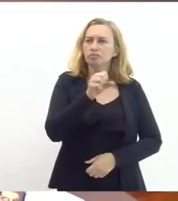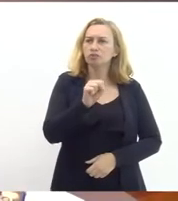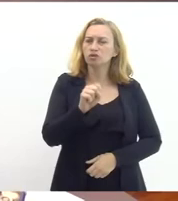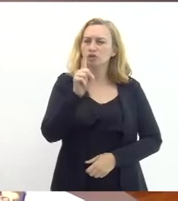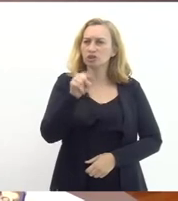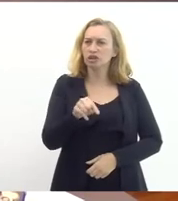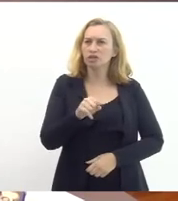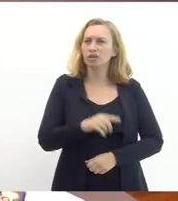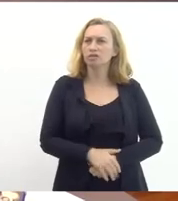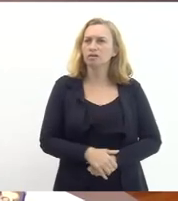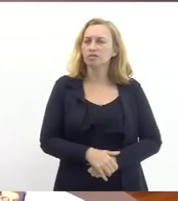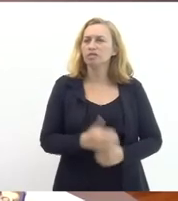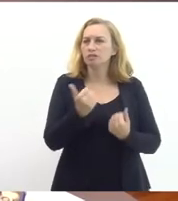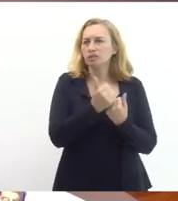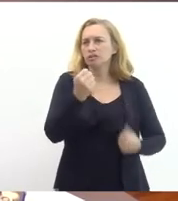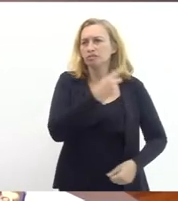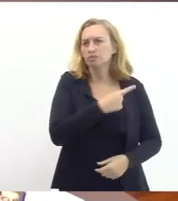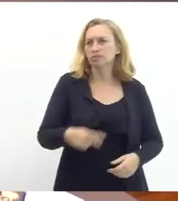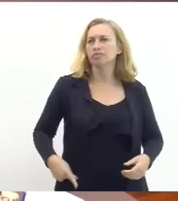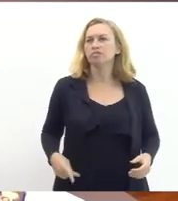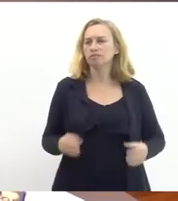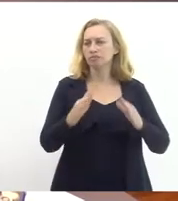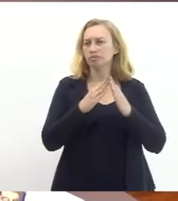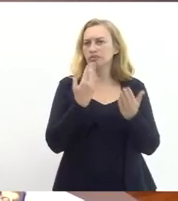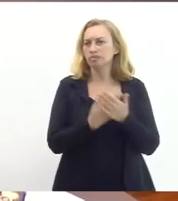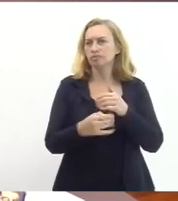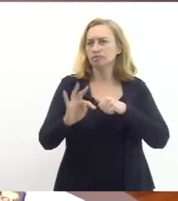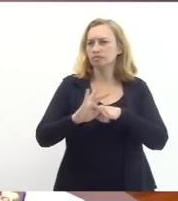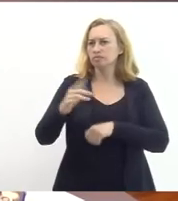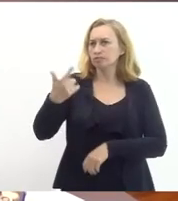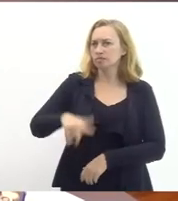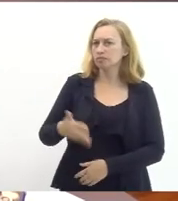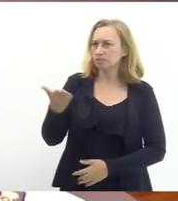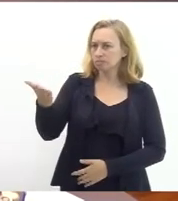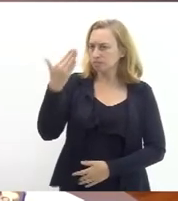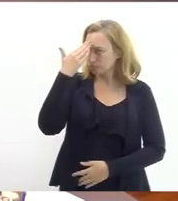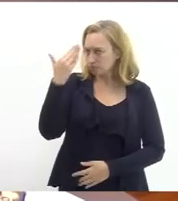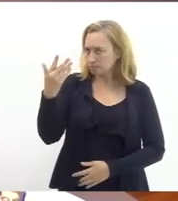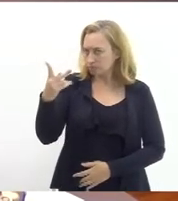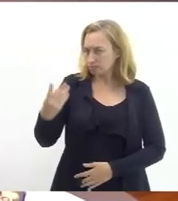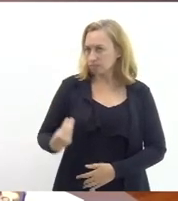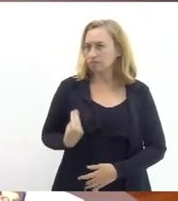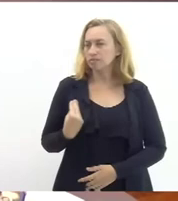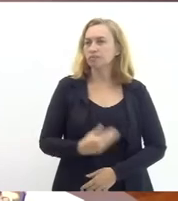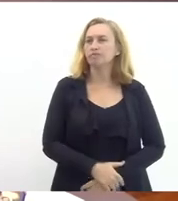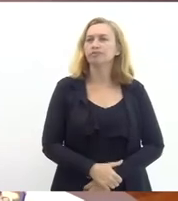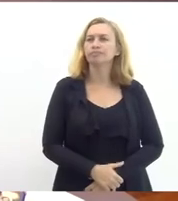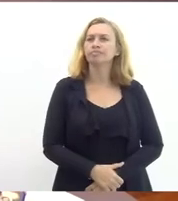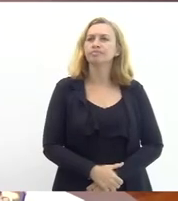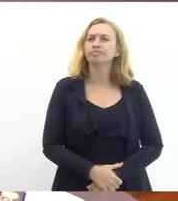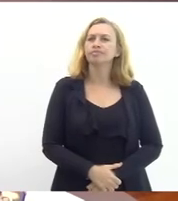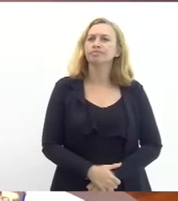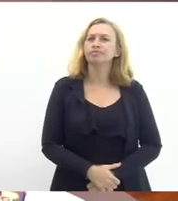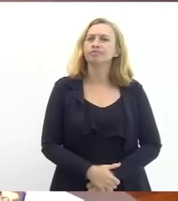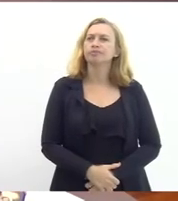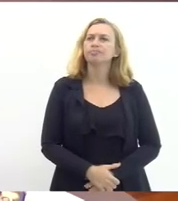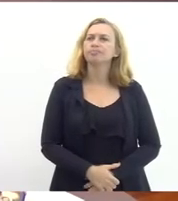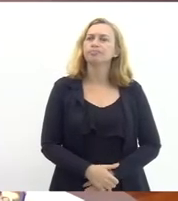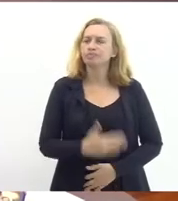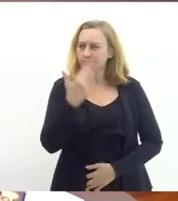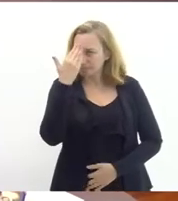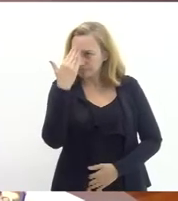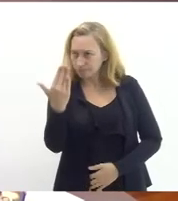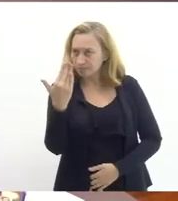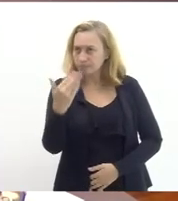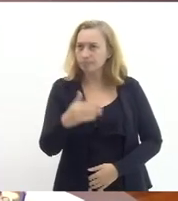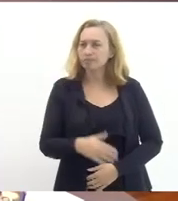vice-presidente educacional da FAETEC mais uma vez agradecendo a presença obrigado obrigado